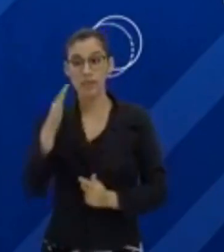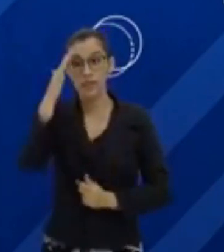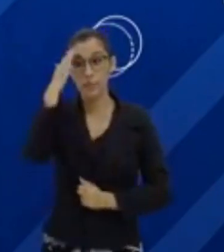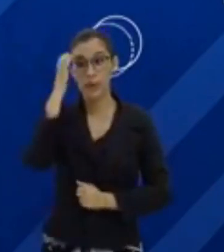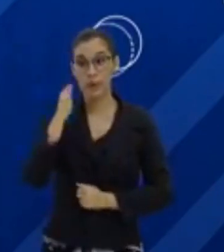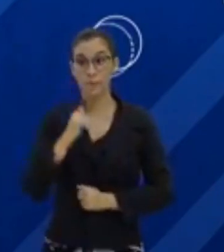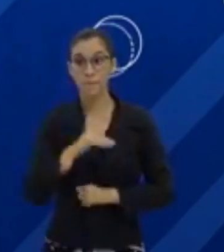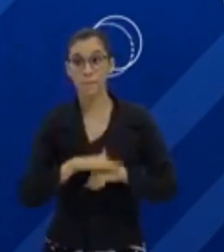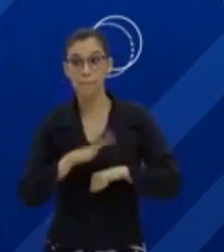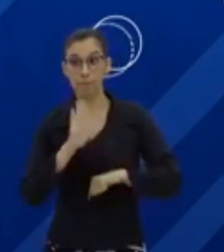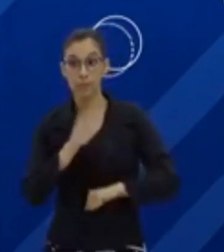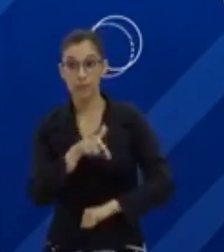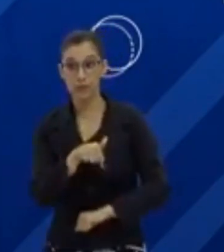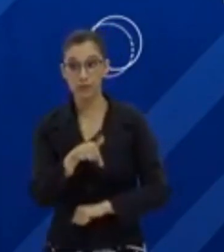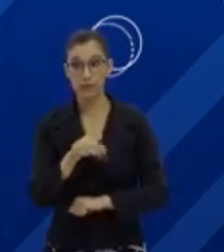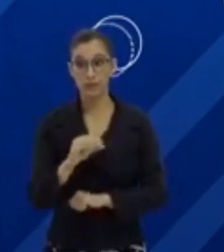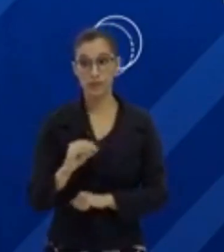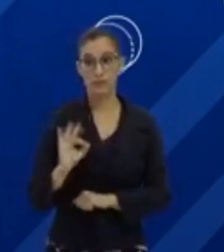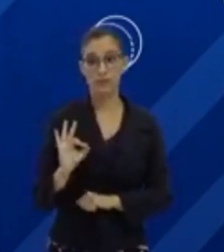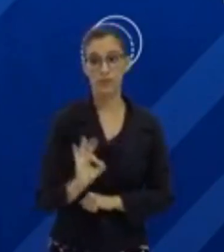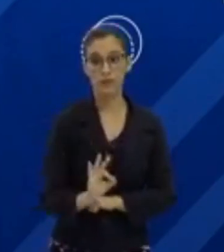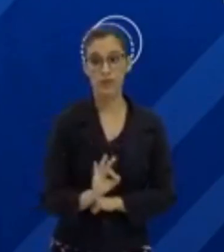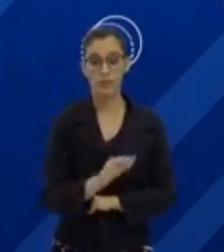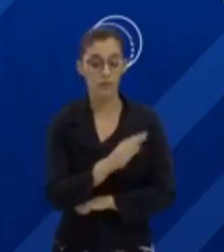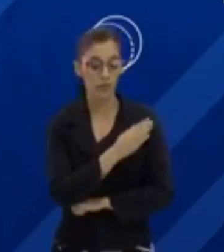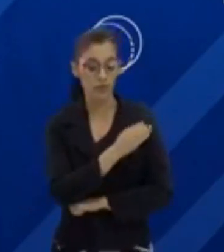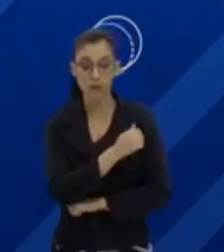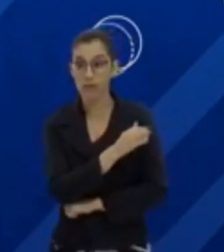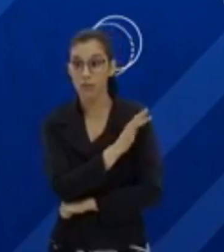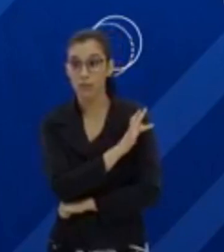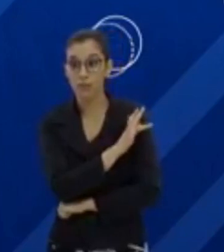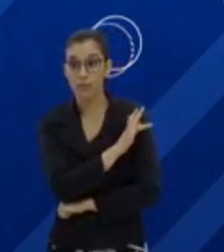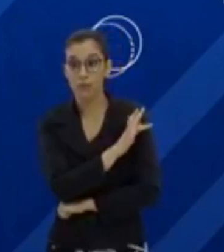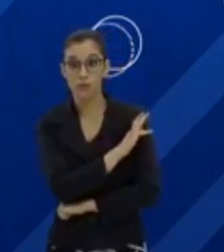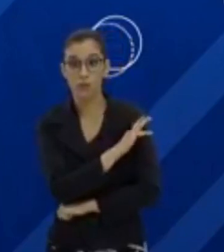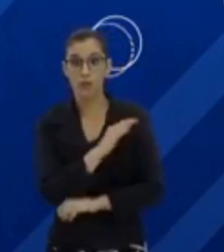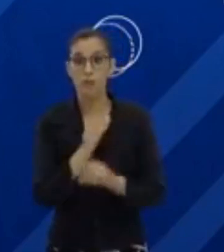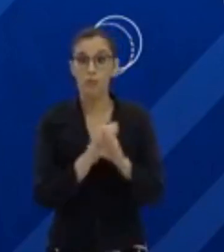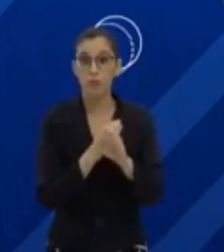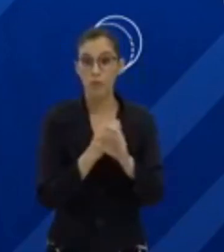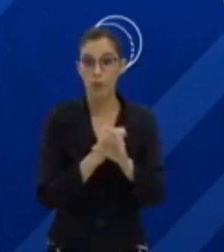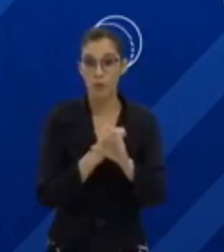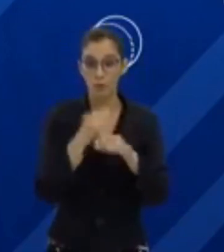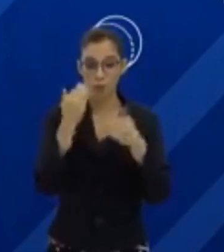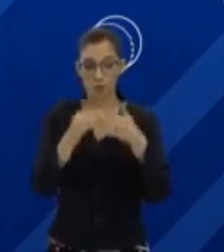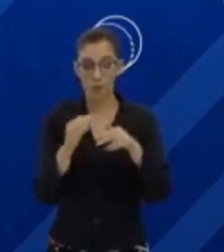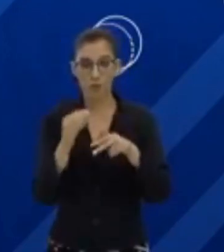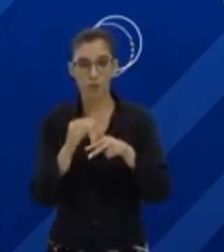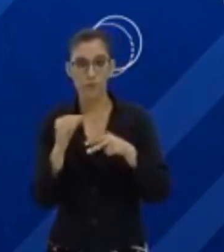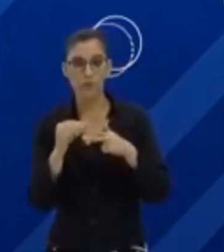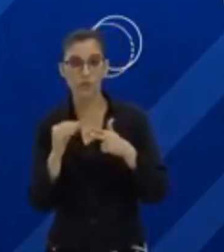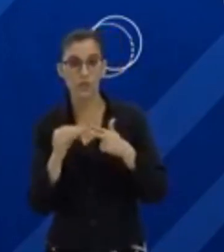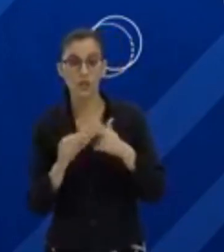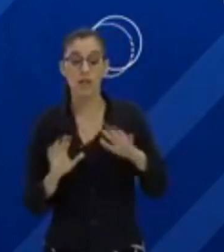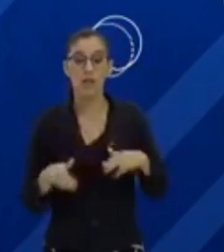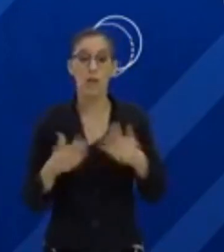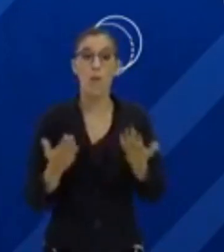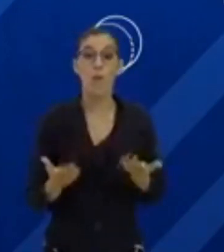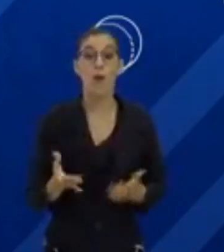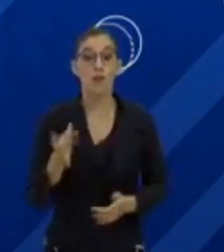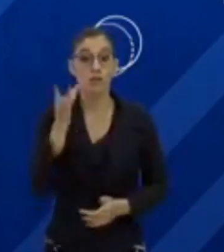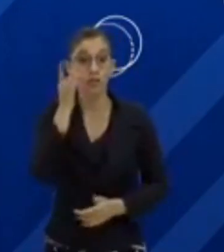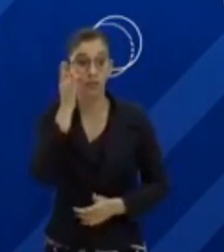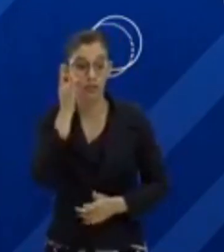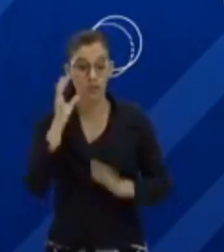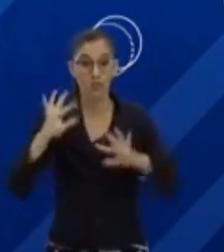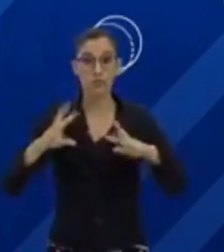cobrado na prova do Enem são conteúdos do ensino fundamental? Ou seja, assiste todas essas aulas para que você